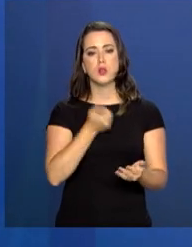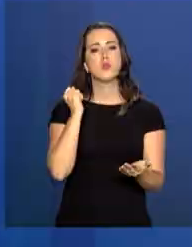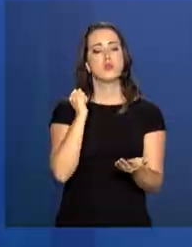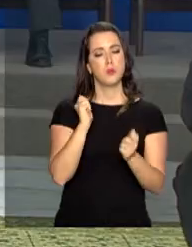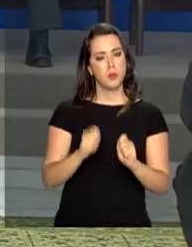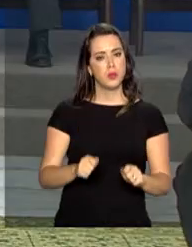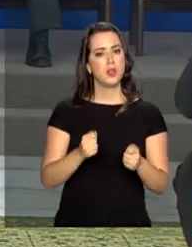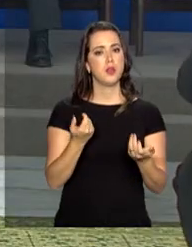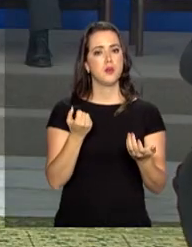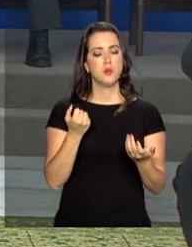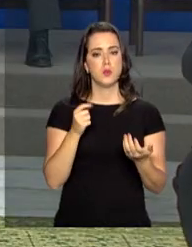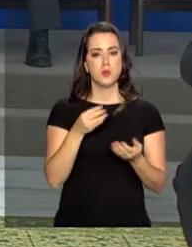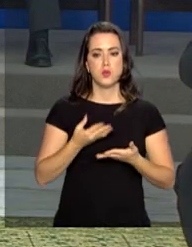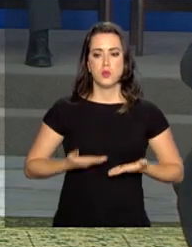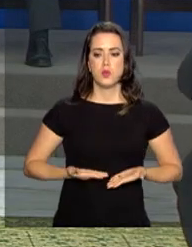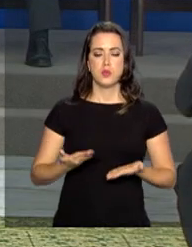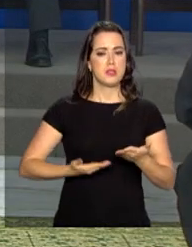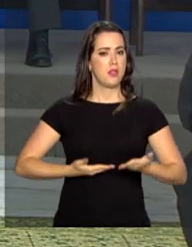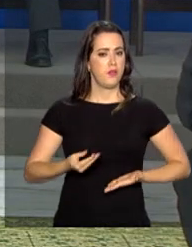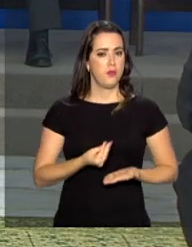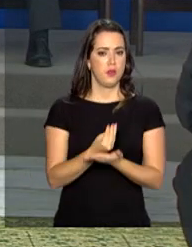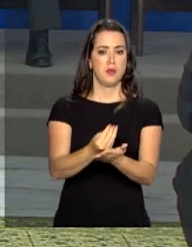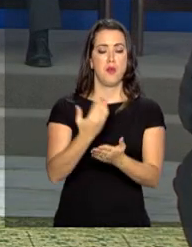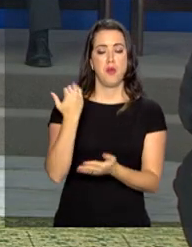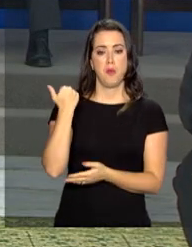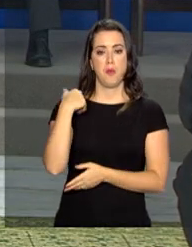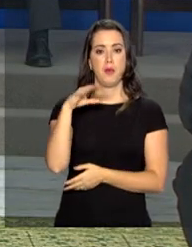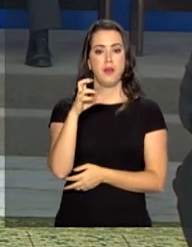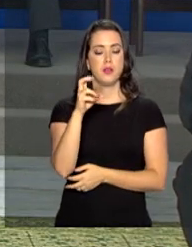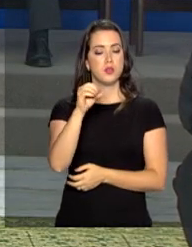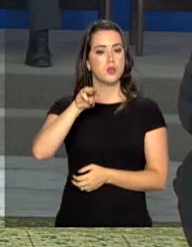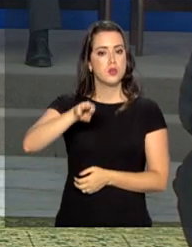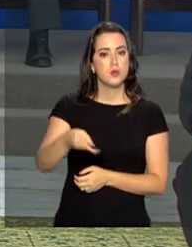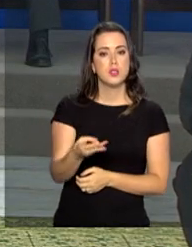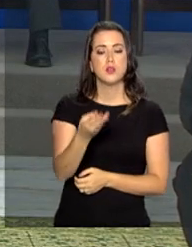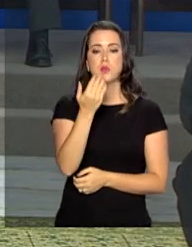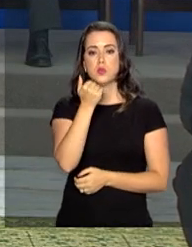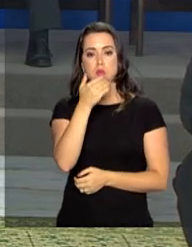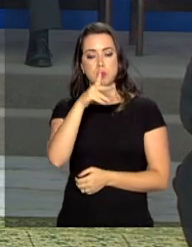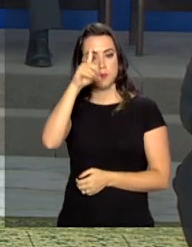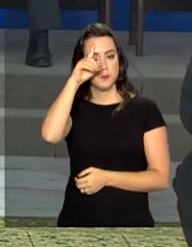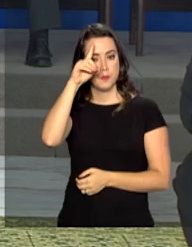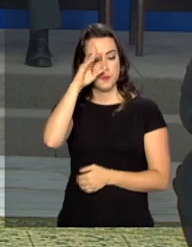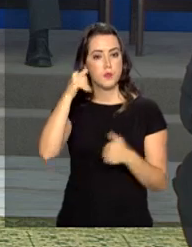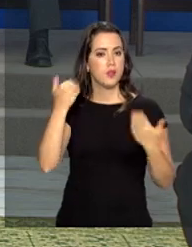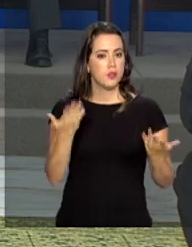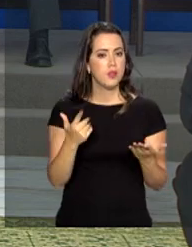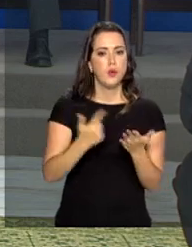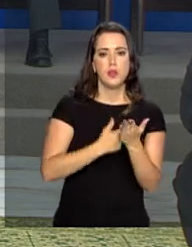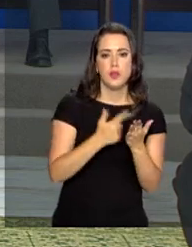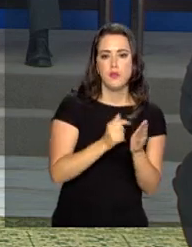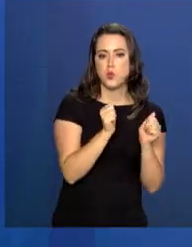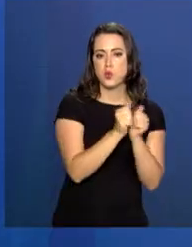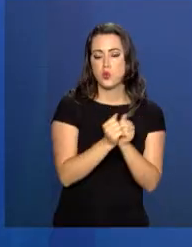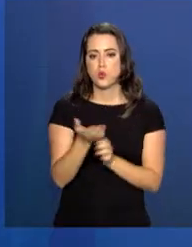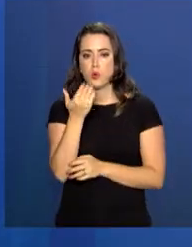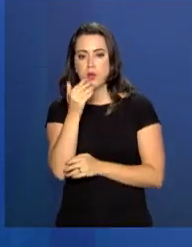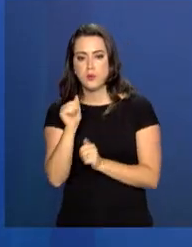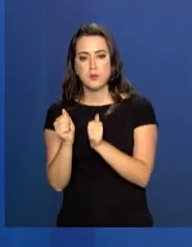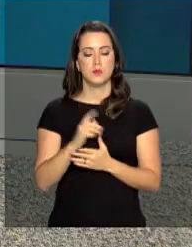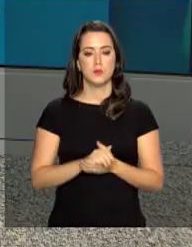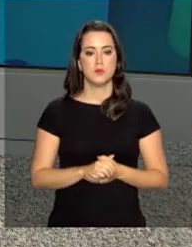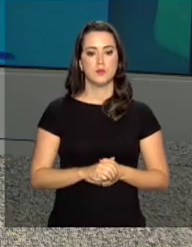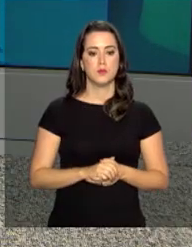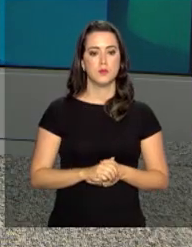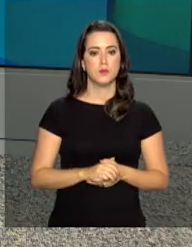servir mais de 50 milhões de refeições por dia. Então, livro de um lado, refeições de